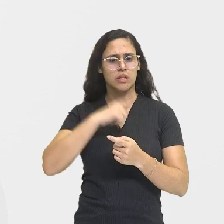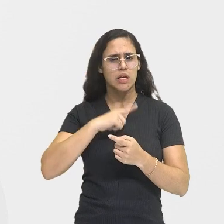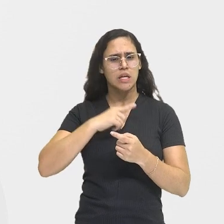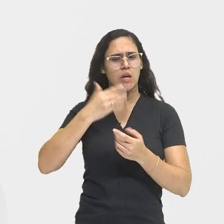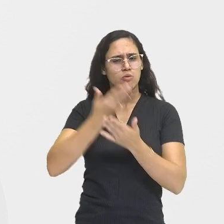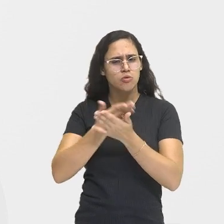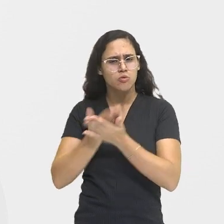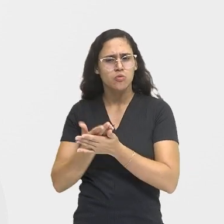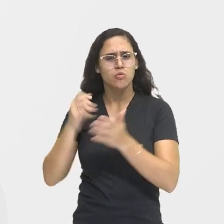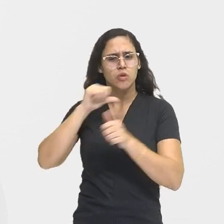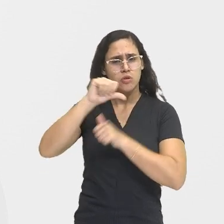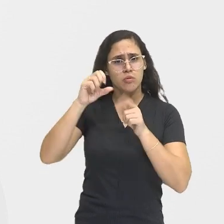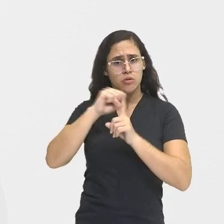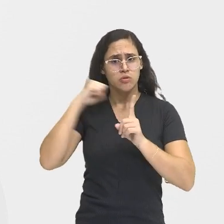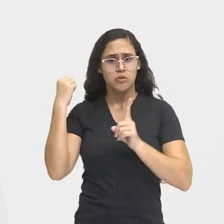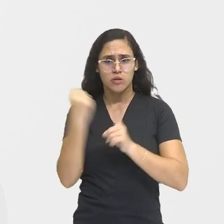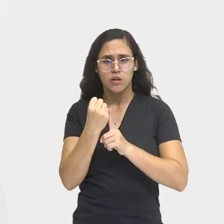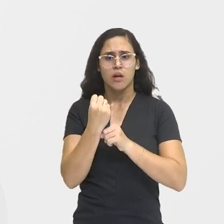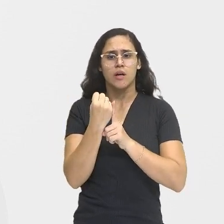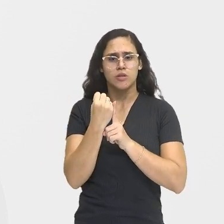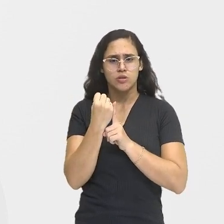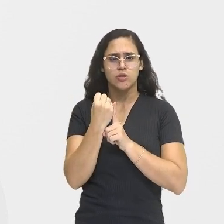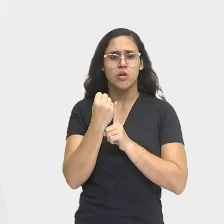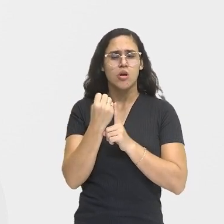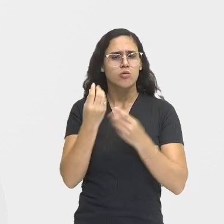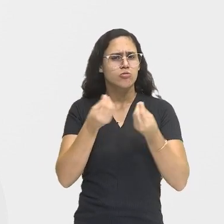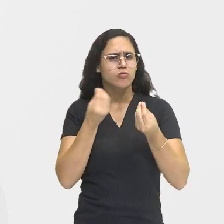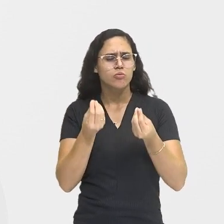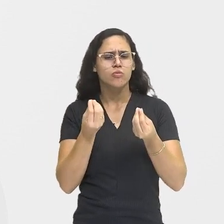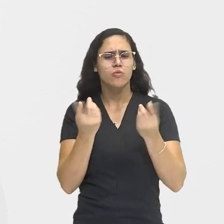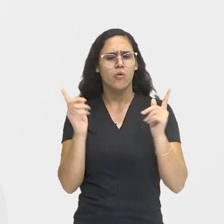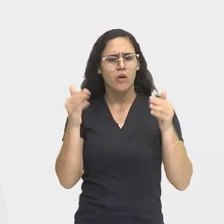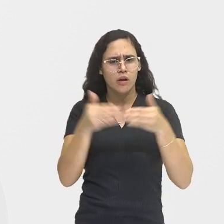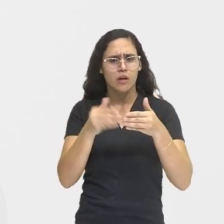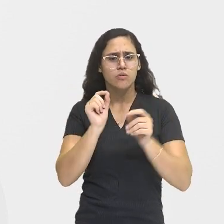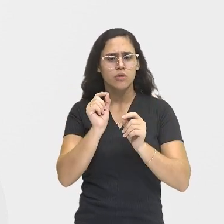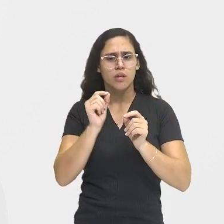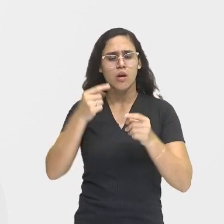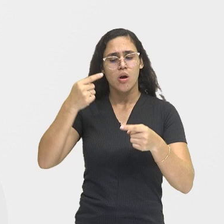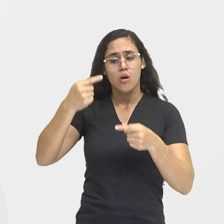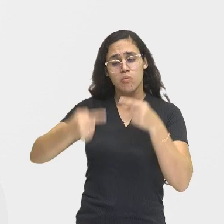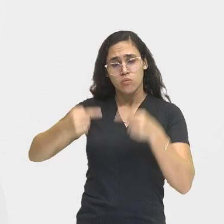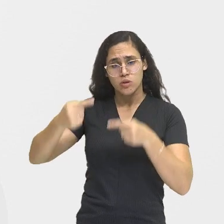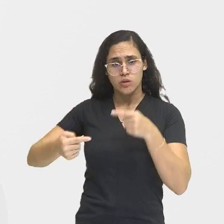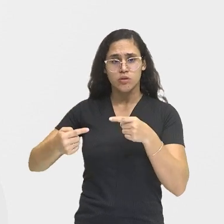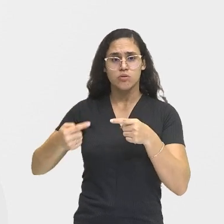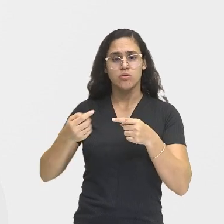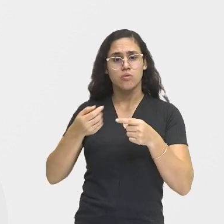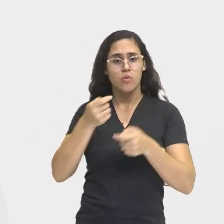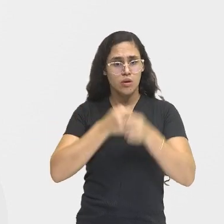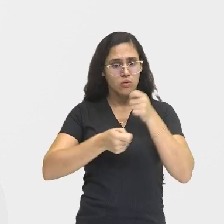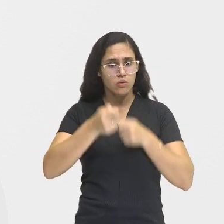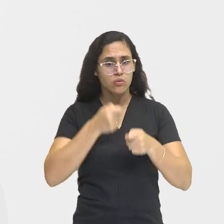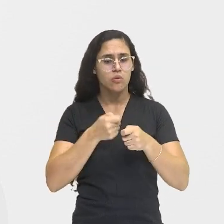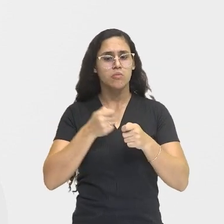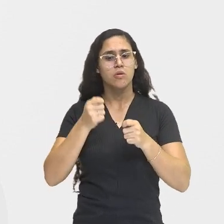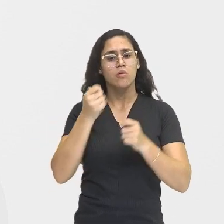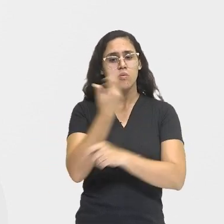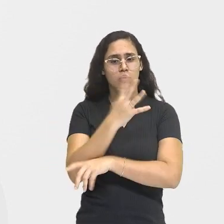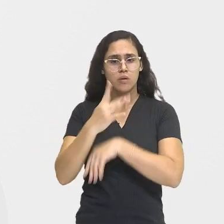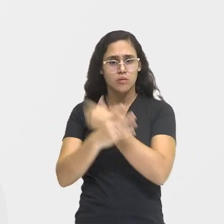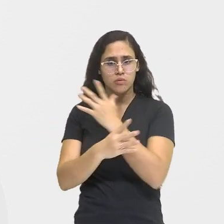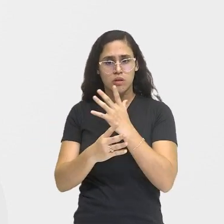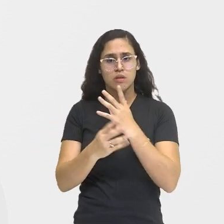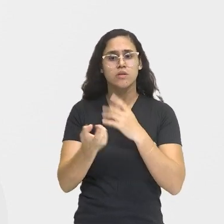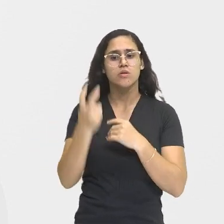técnicas, científicas, bem como dos processos políticos, os processos econômicos, os ambientais e